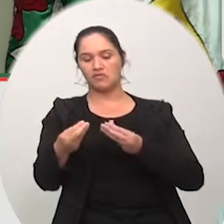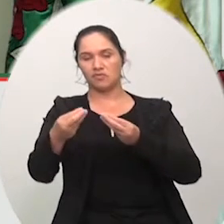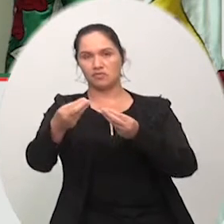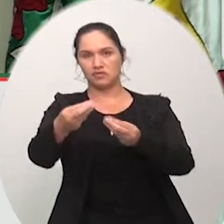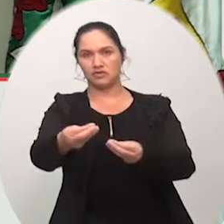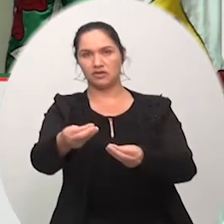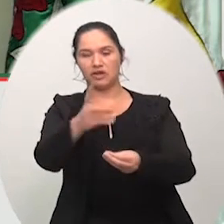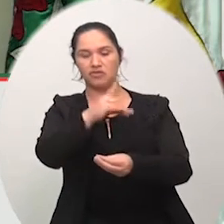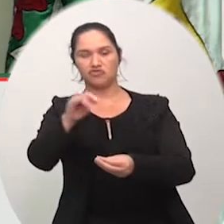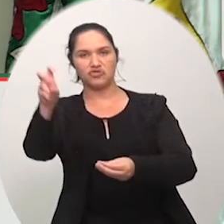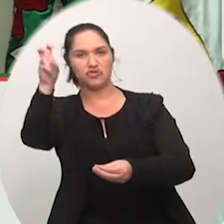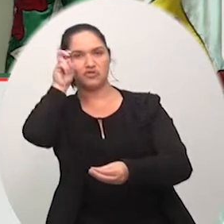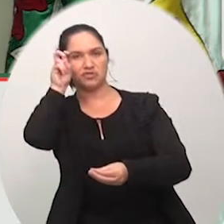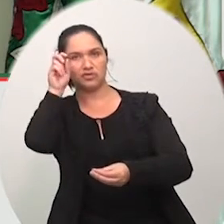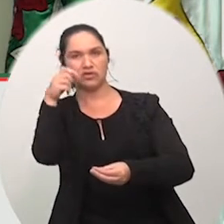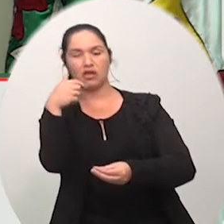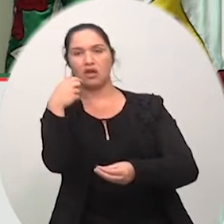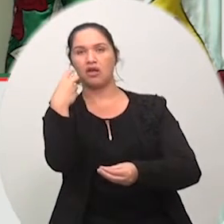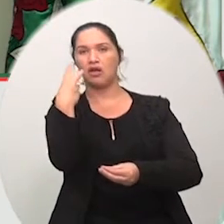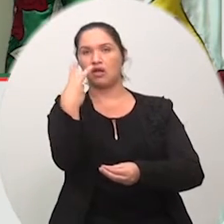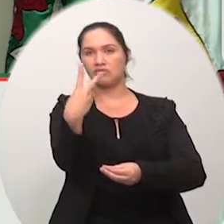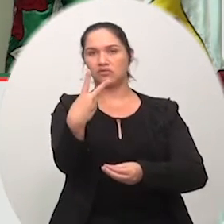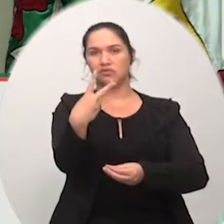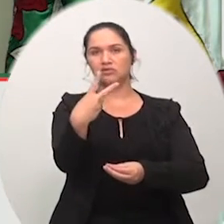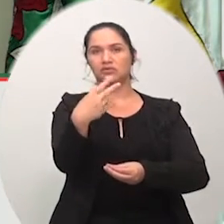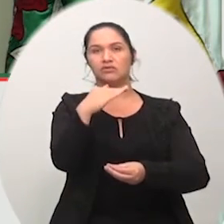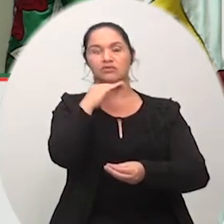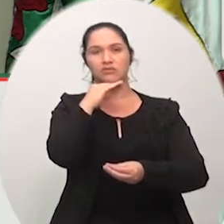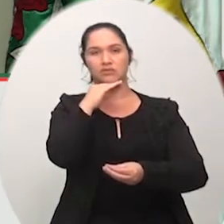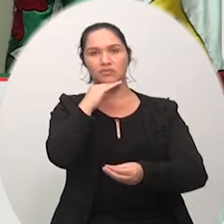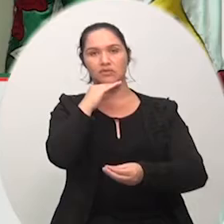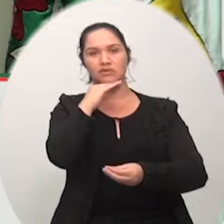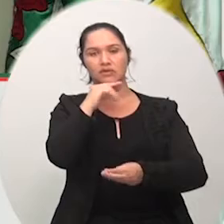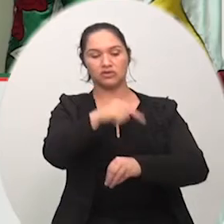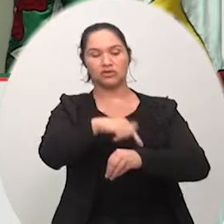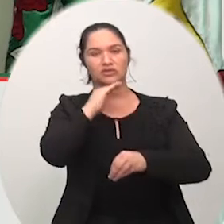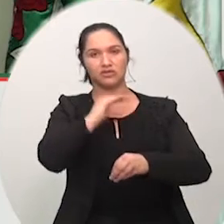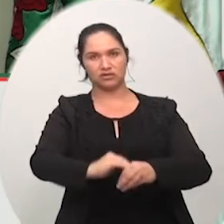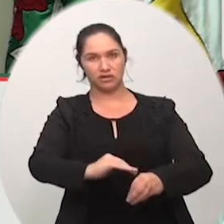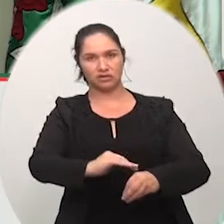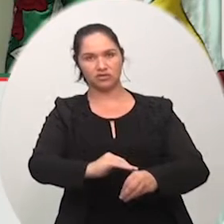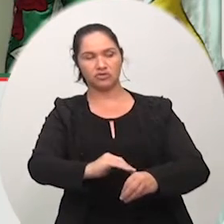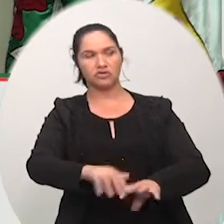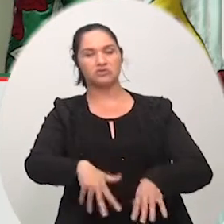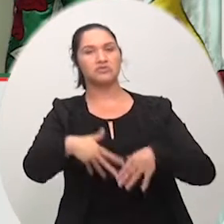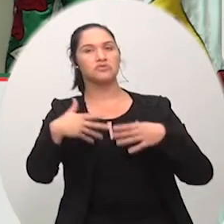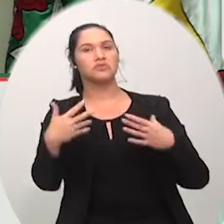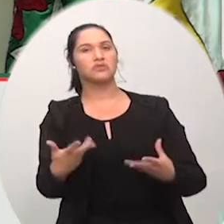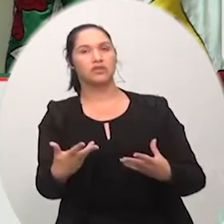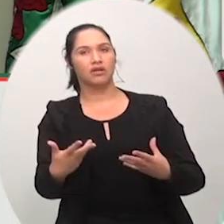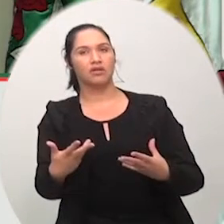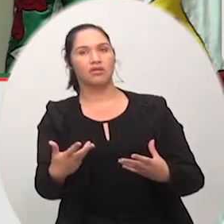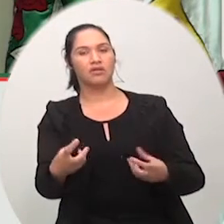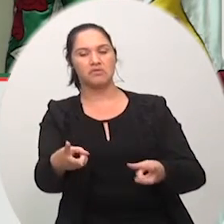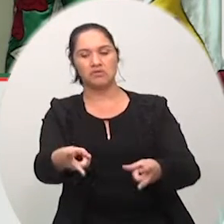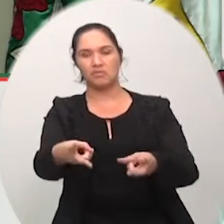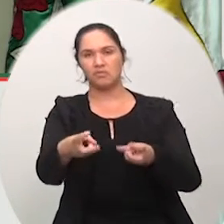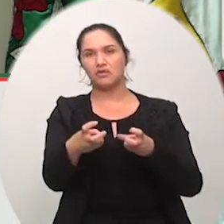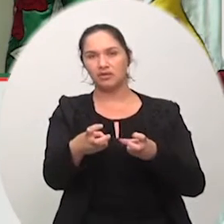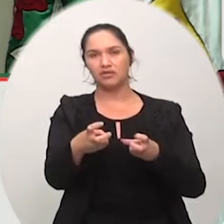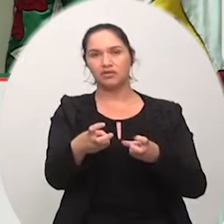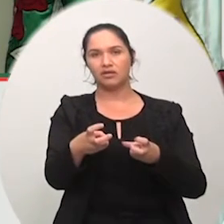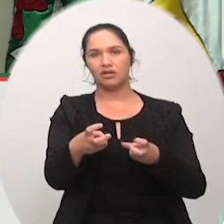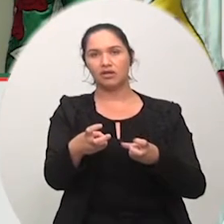14 horas e se o resultado não for aquele que nós efetivamente desejamos vamos fazer